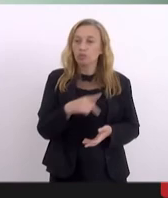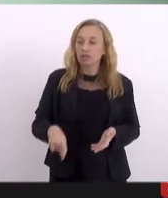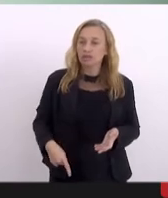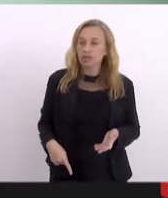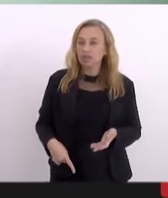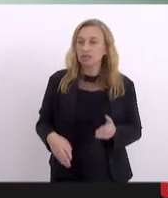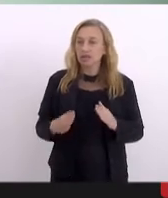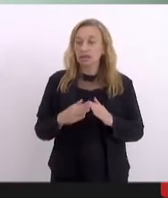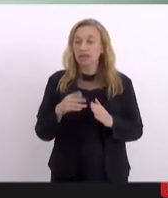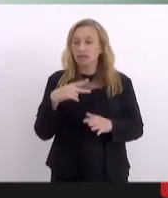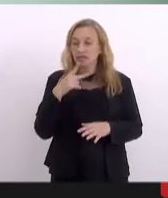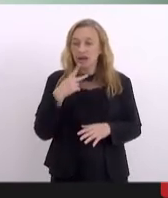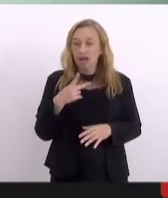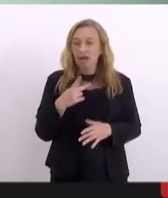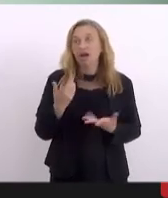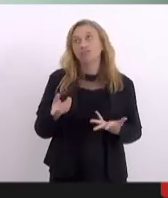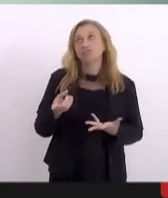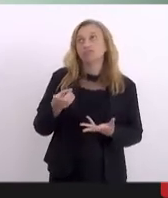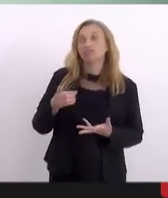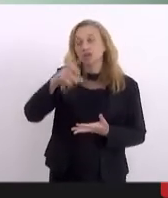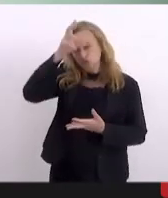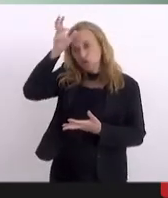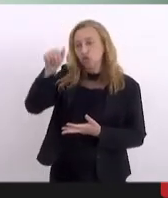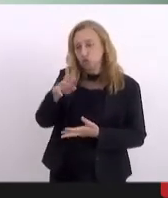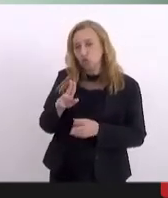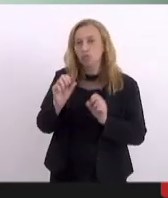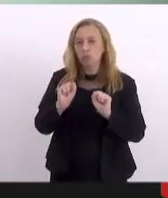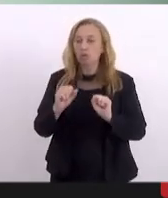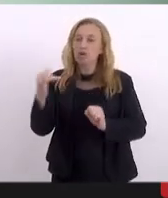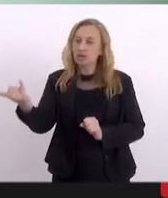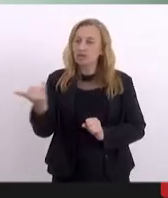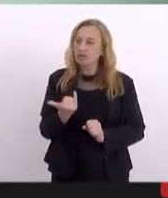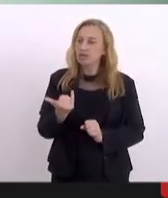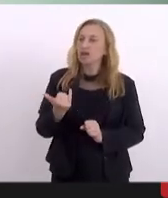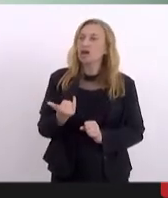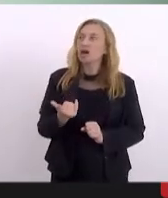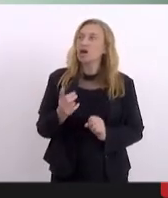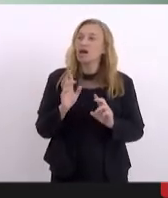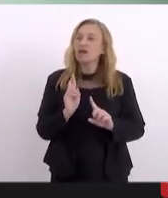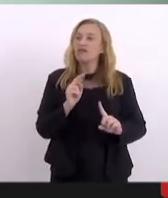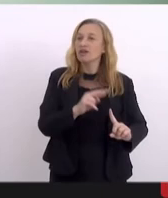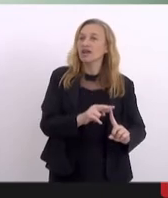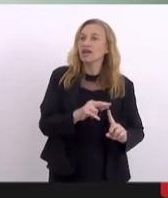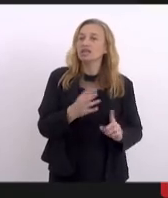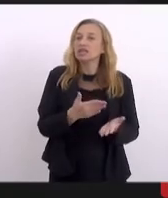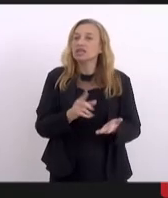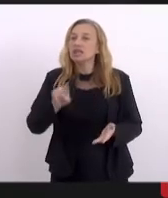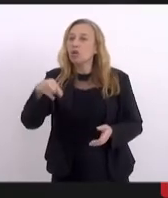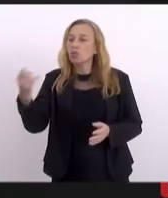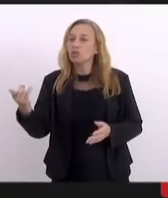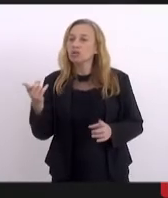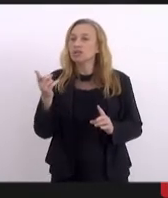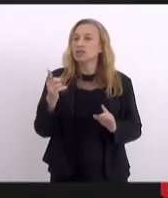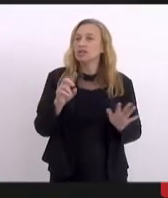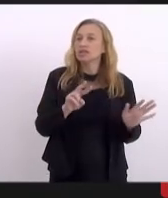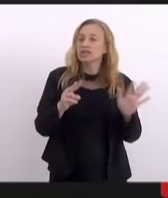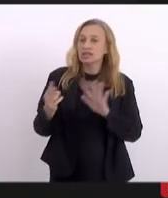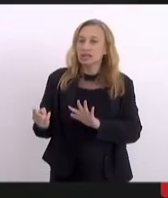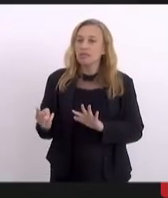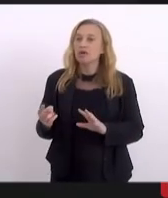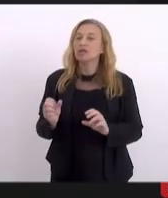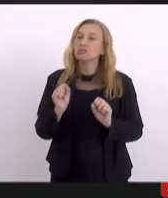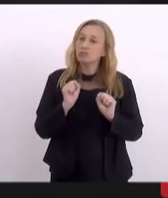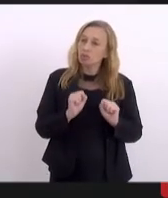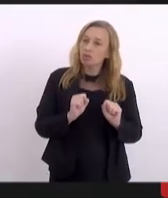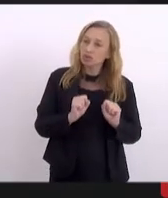no que se refere, até a Tia Ju pode informar, no que se refere a partir da semana que vem, se